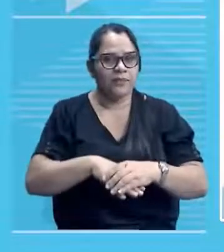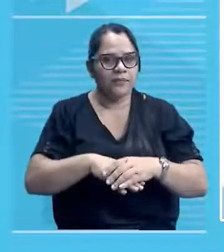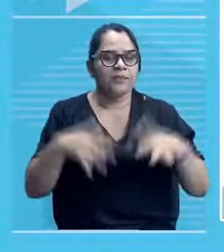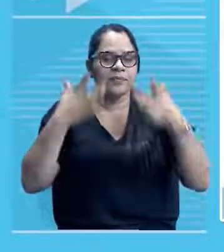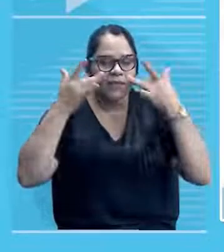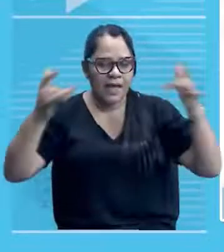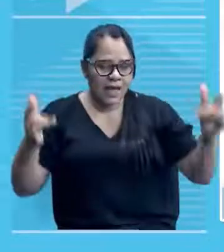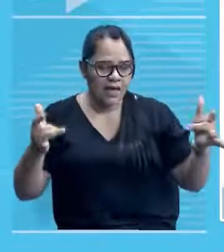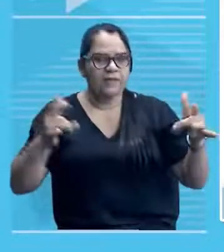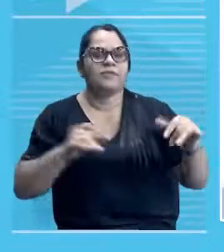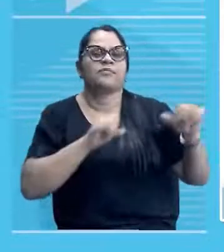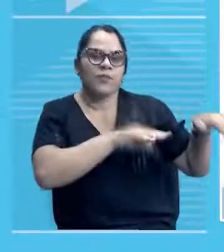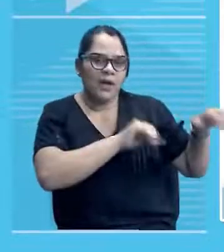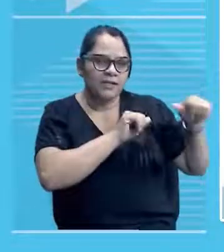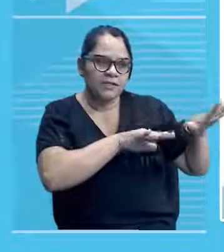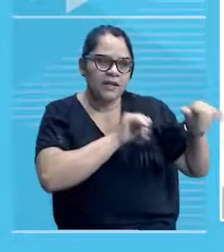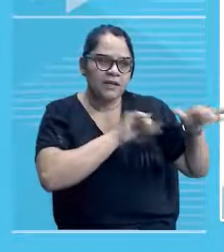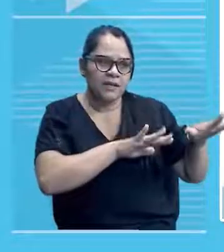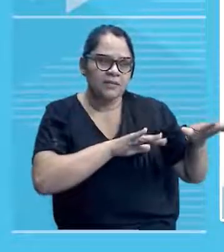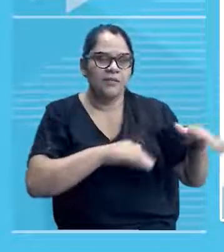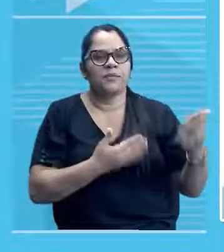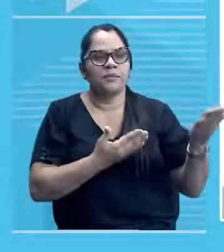Teatro 4 de Setembro. Ok?